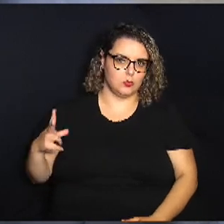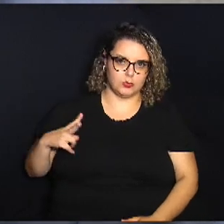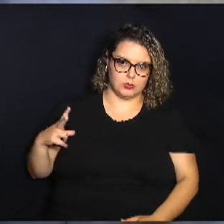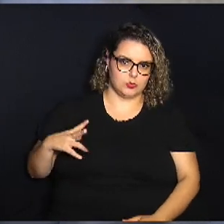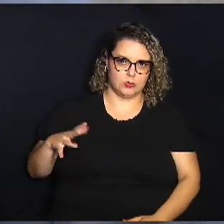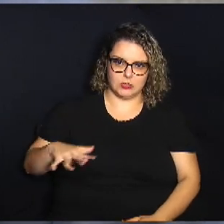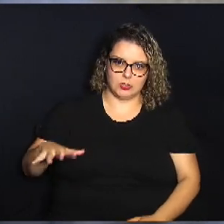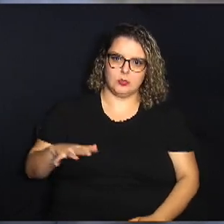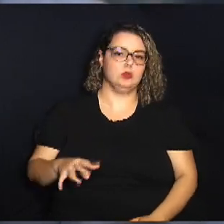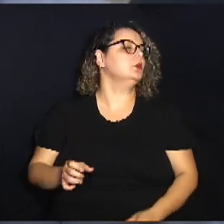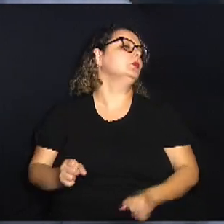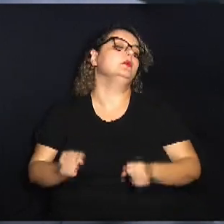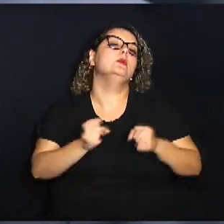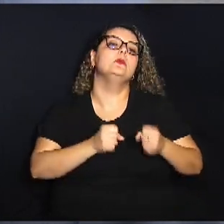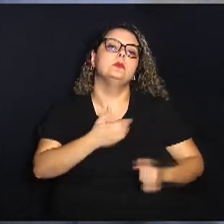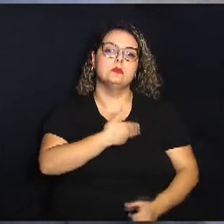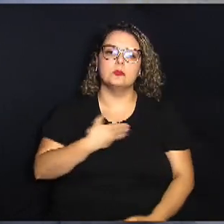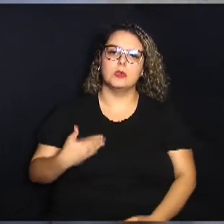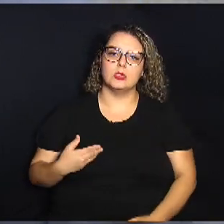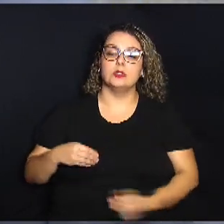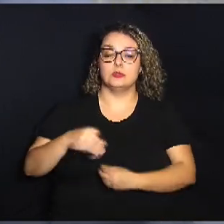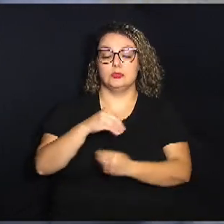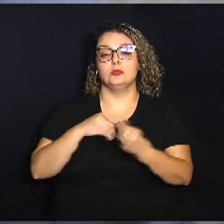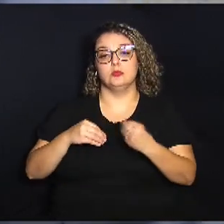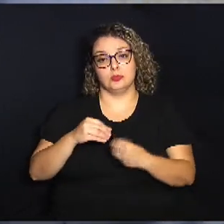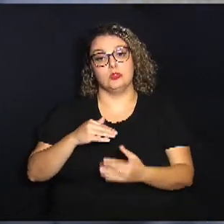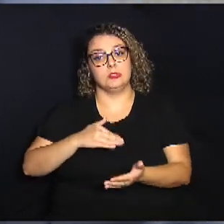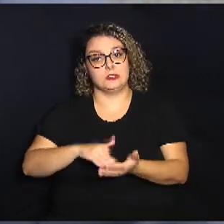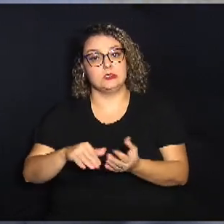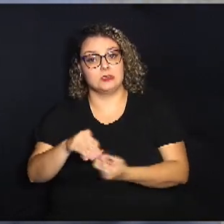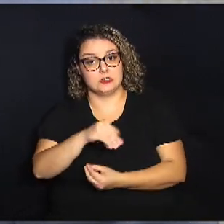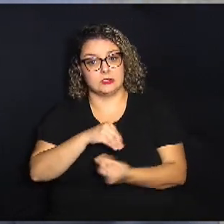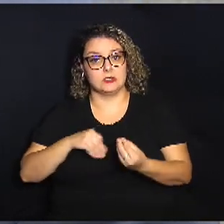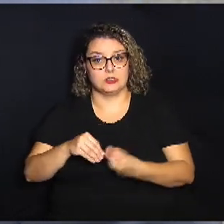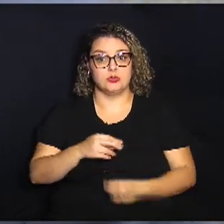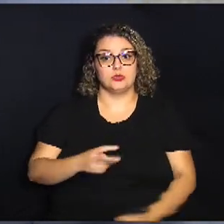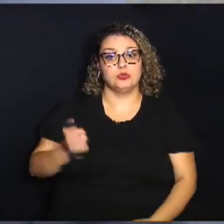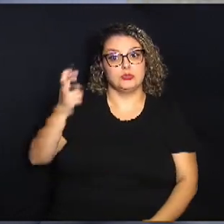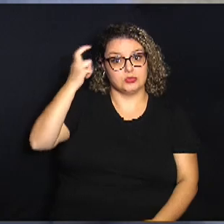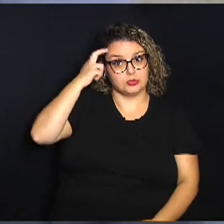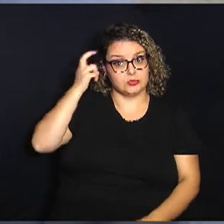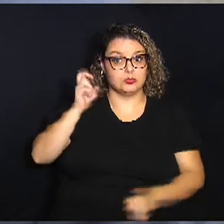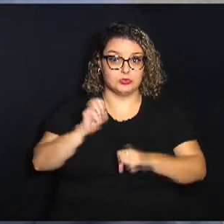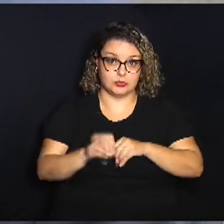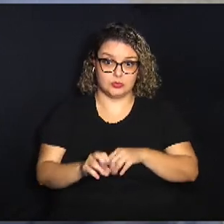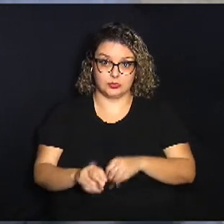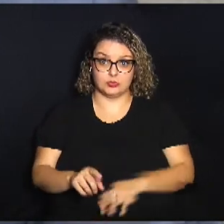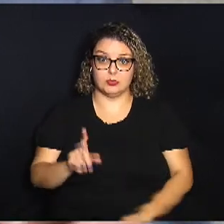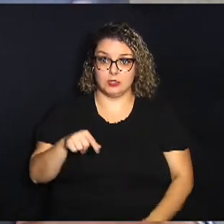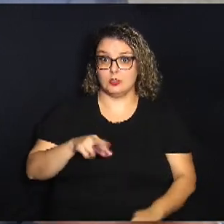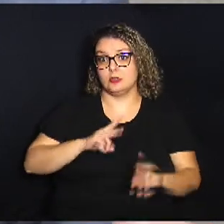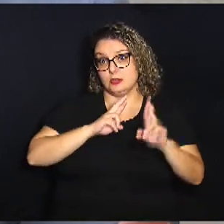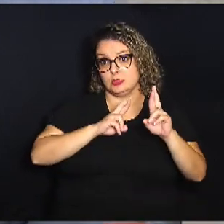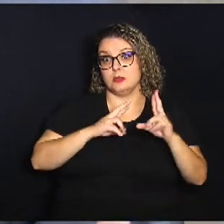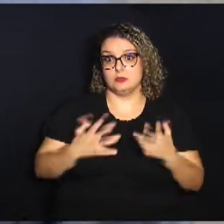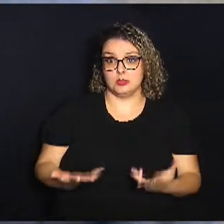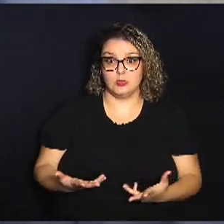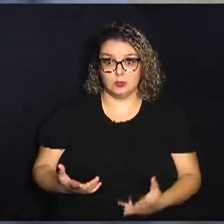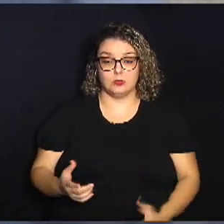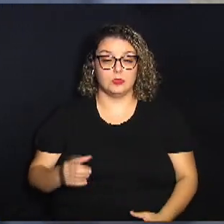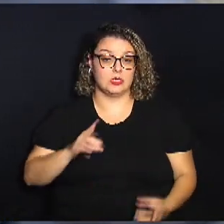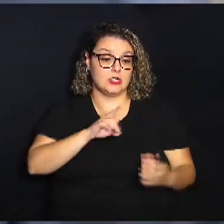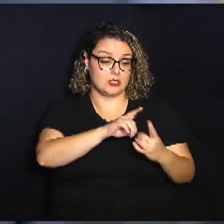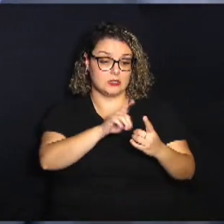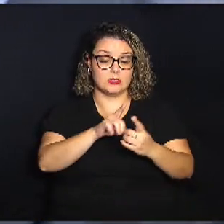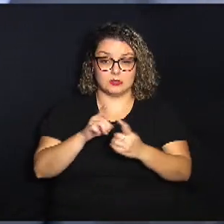ou mesmo do poder público, envolver a Secretaria de Cultura e Educação, é algo que se espera para a gente atender,